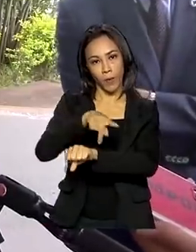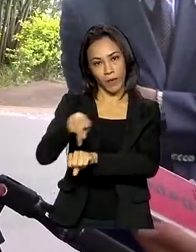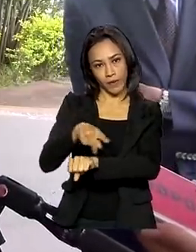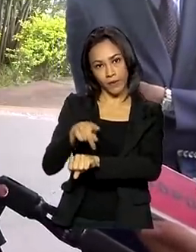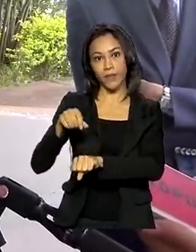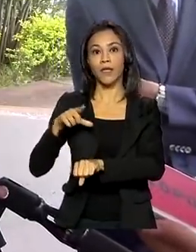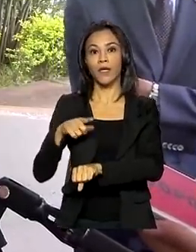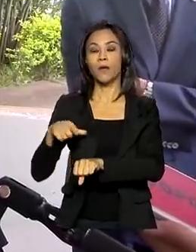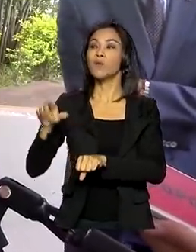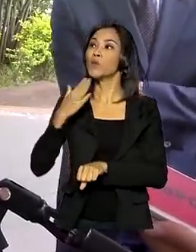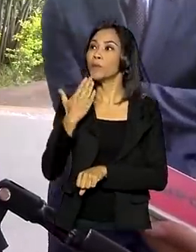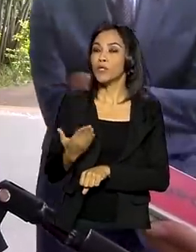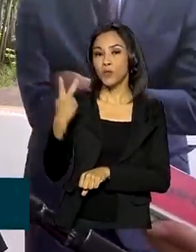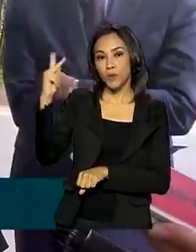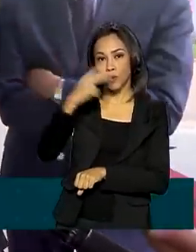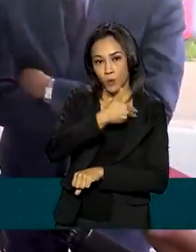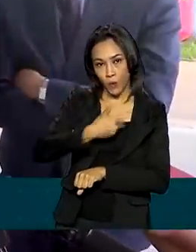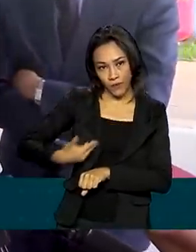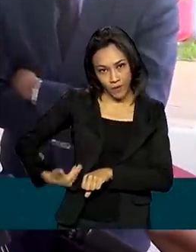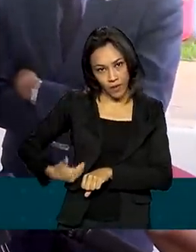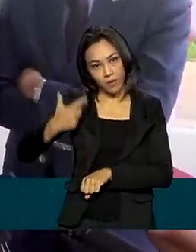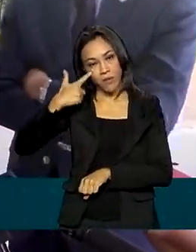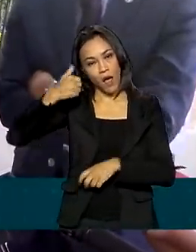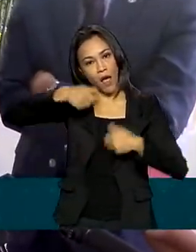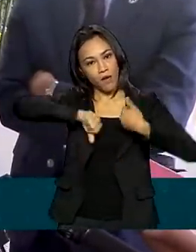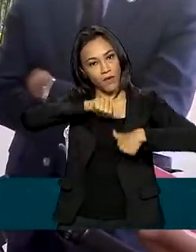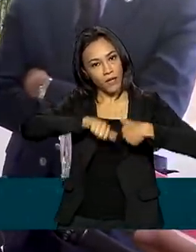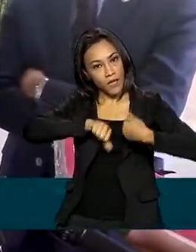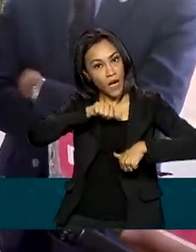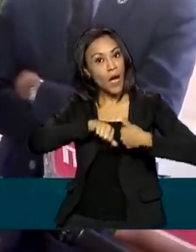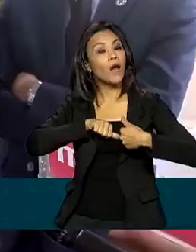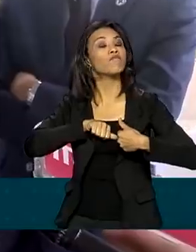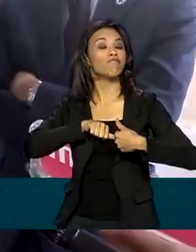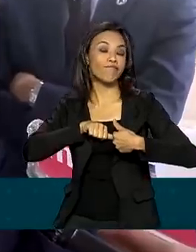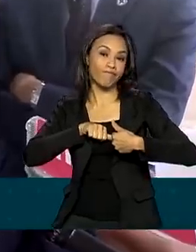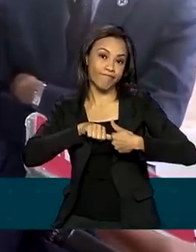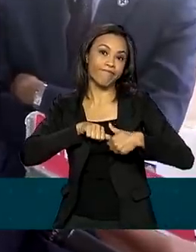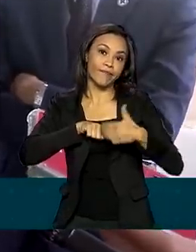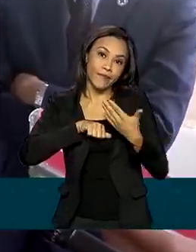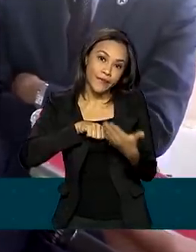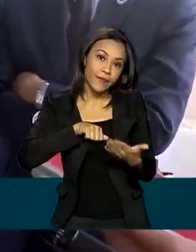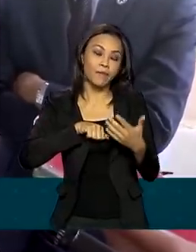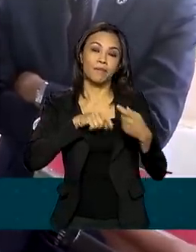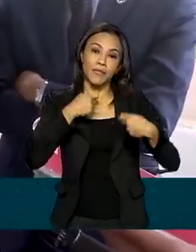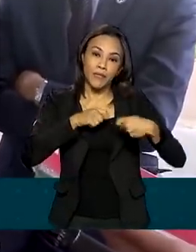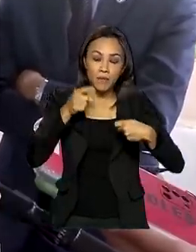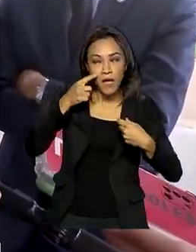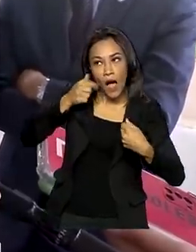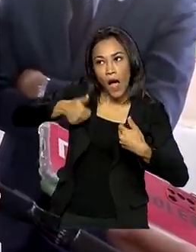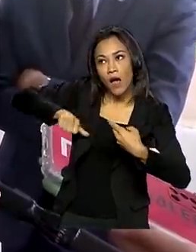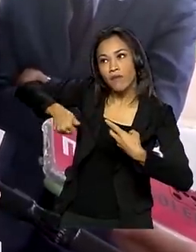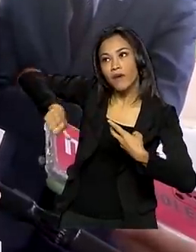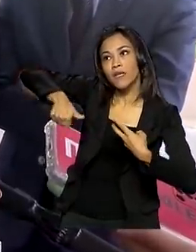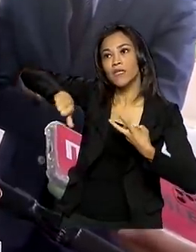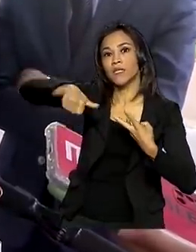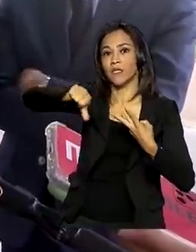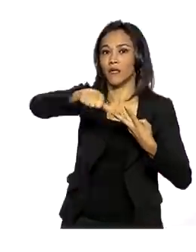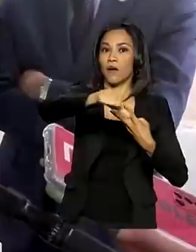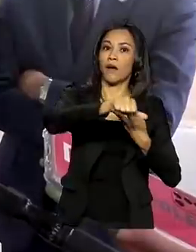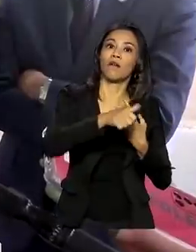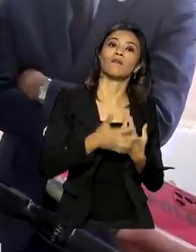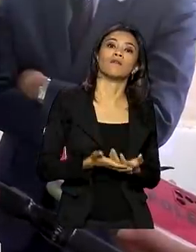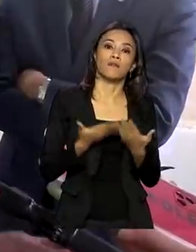do governo de Angola para avaliar a questão deles em particular. Então, temos que avaliar essa questão de maneira muito